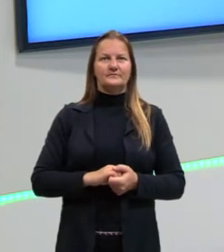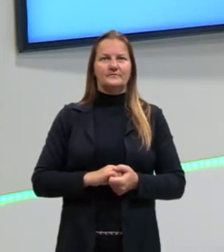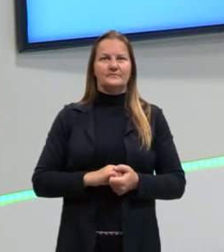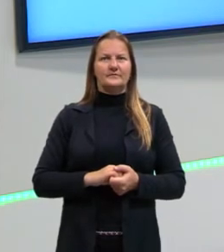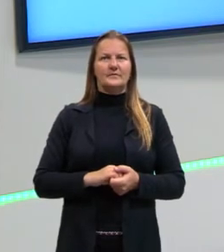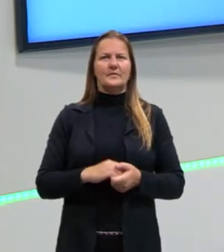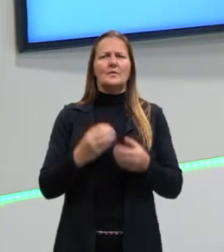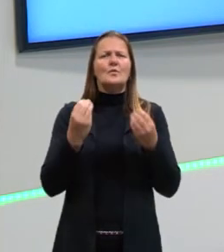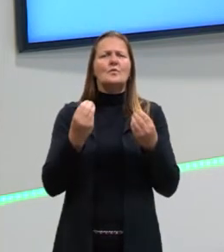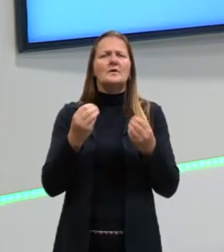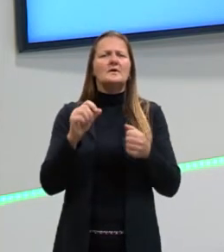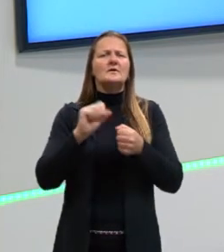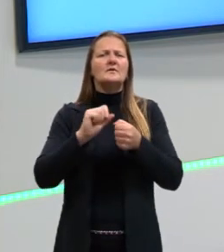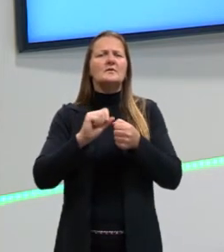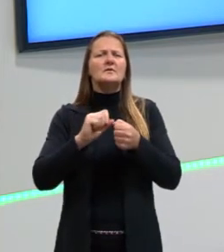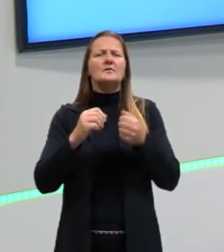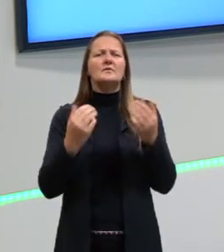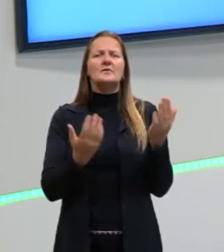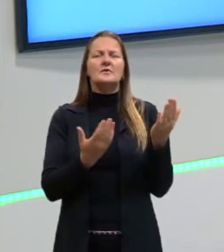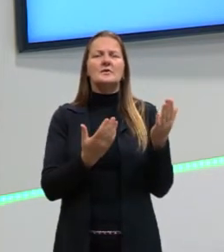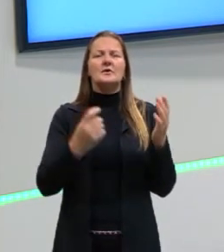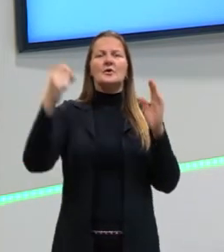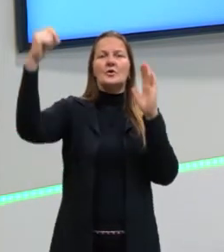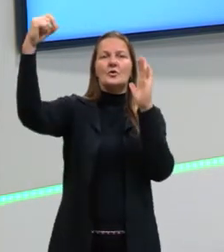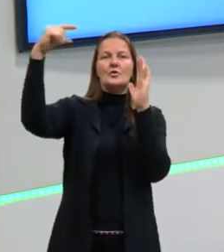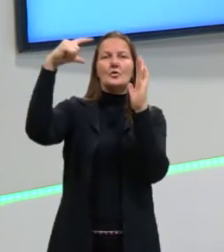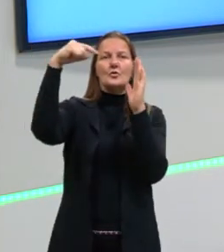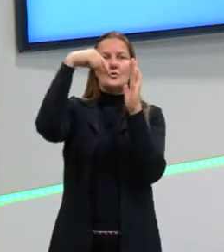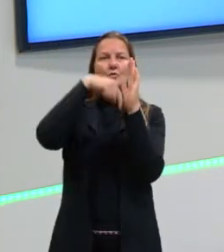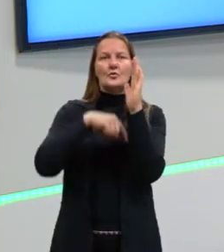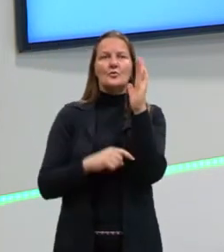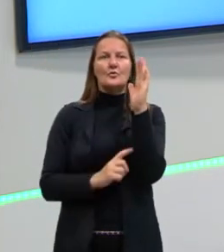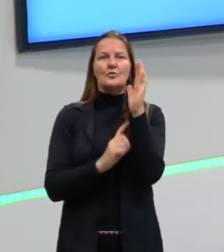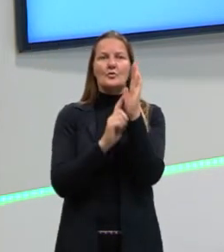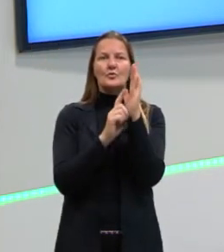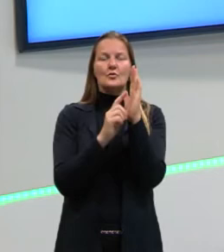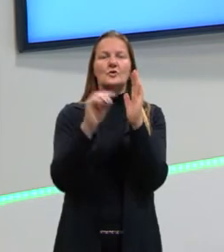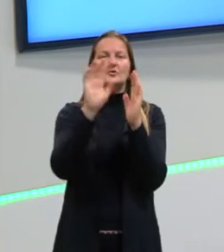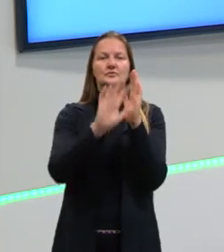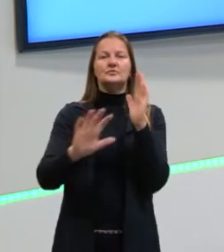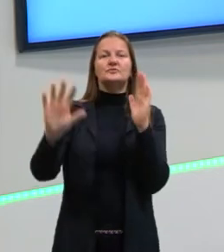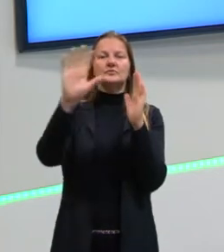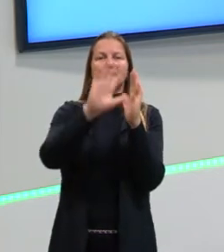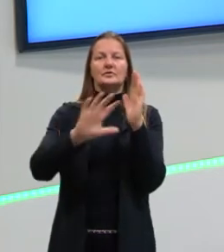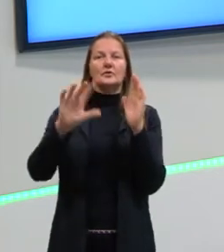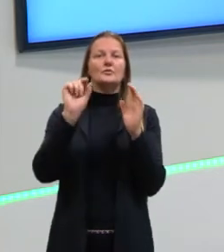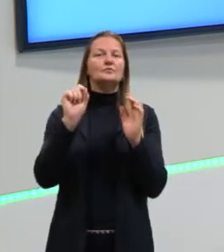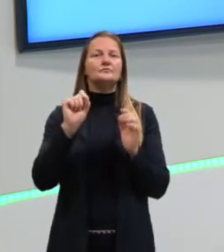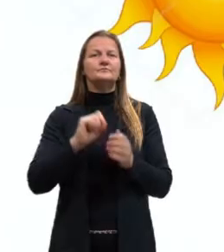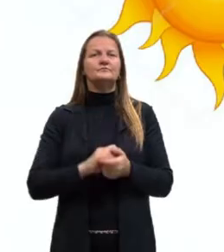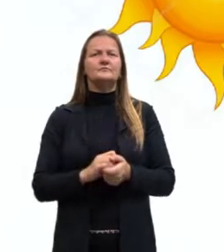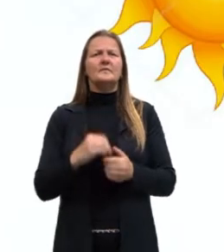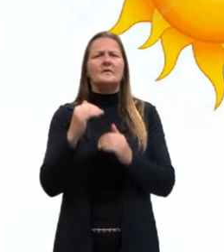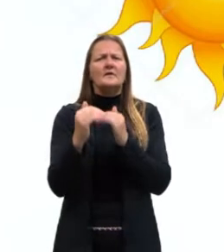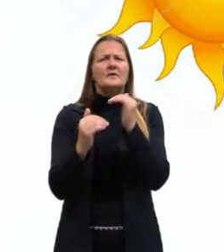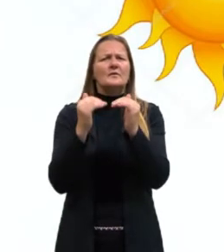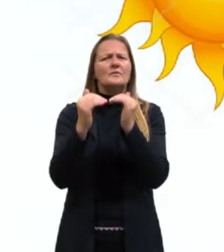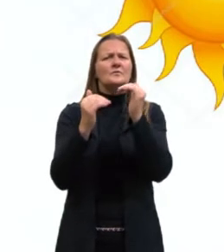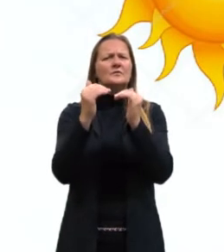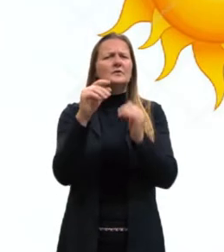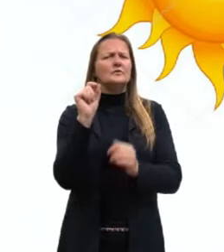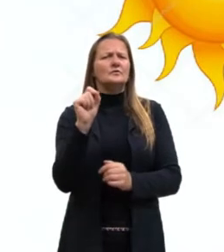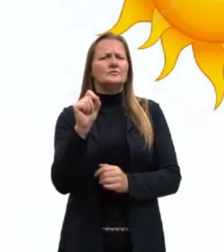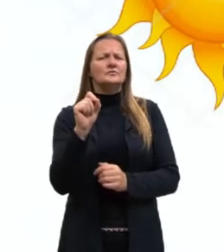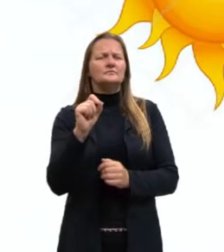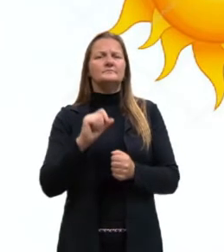Bom, o seria, então, a fotossíntese? Claro, em geral. É um processo pelo qual